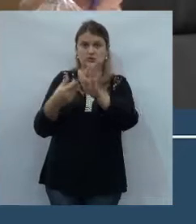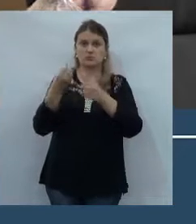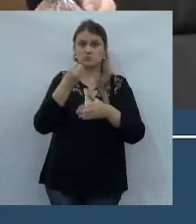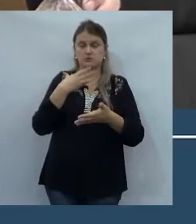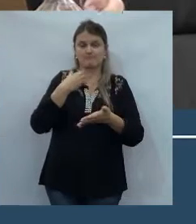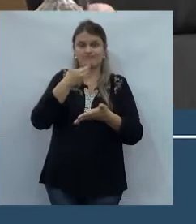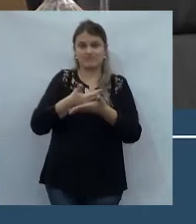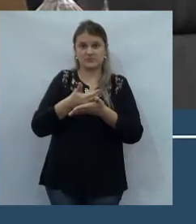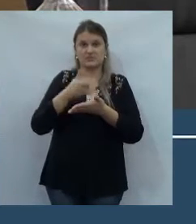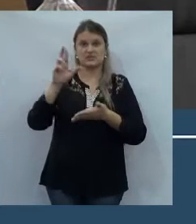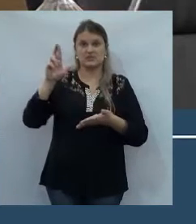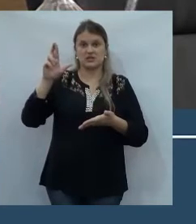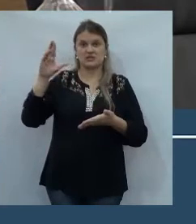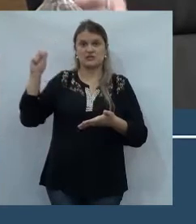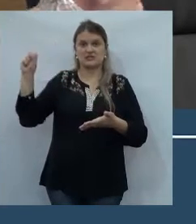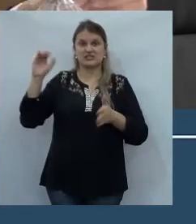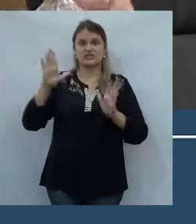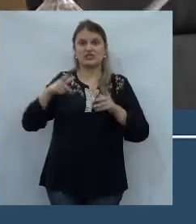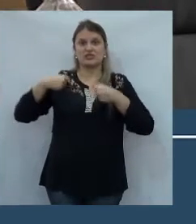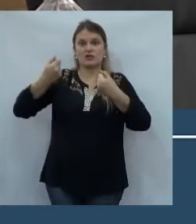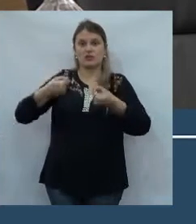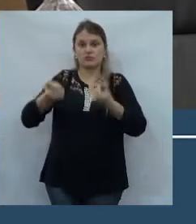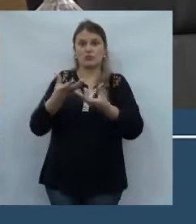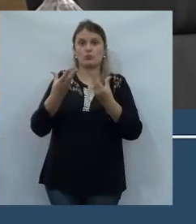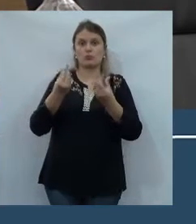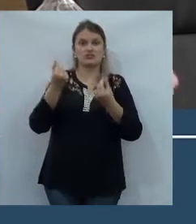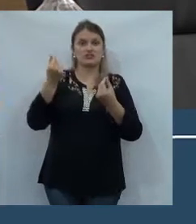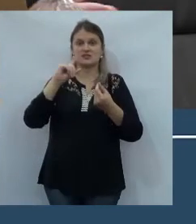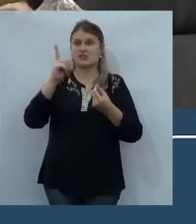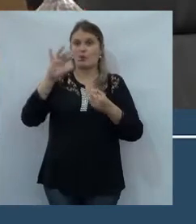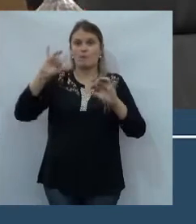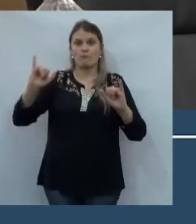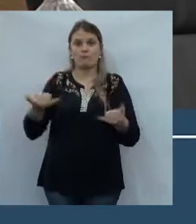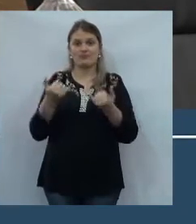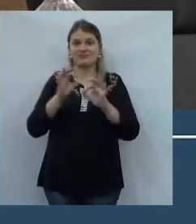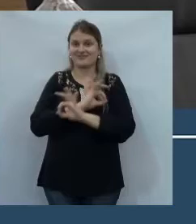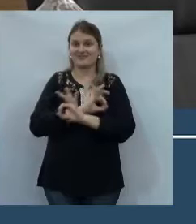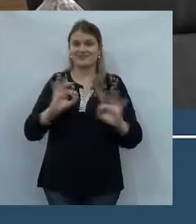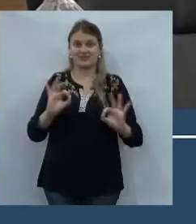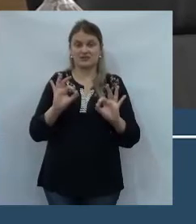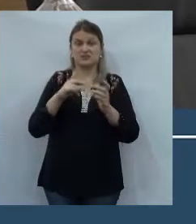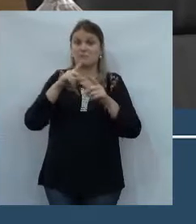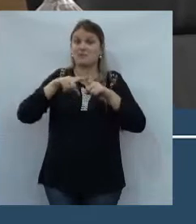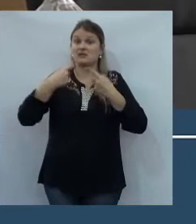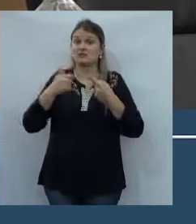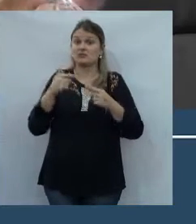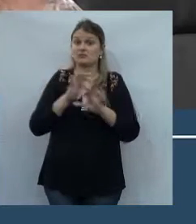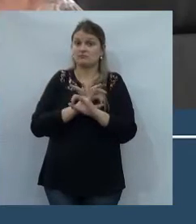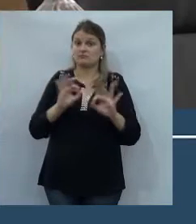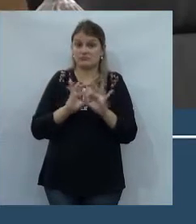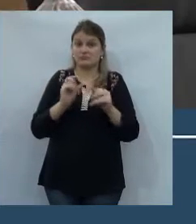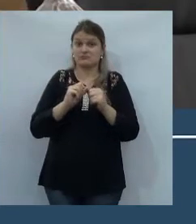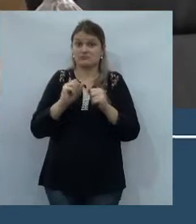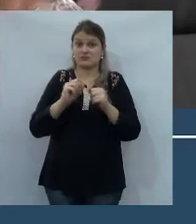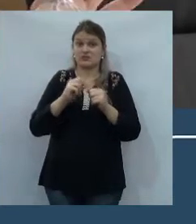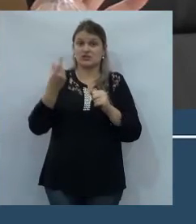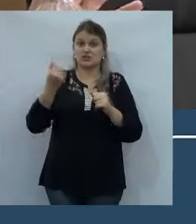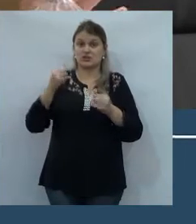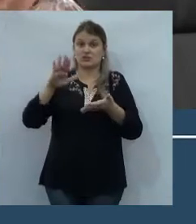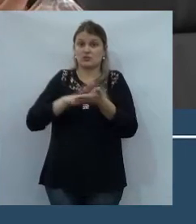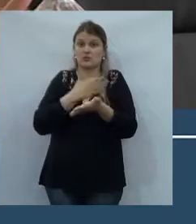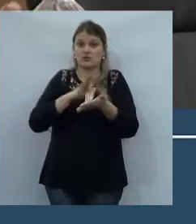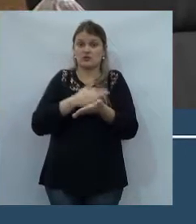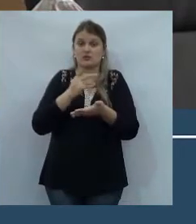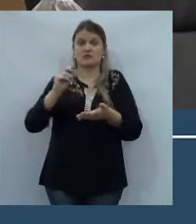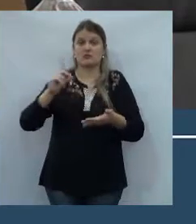o Sars devolvemos um monte de dinheiro aí e não foi aproveitado e não teve nada, dinheiro foi gasto e não